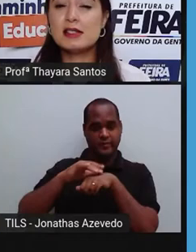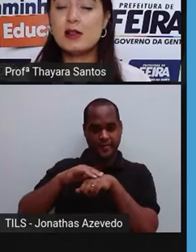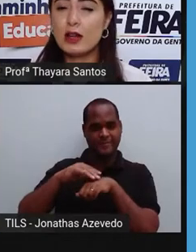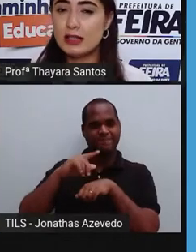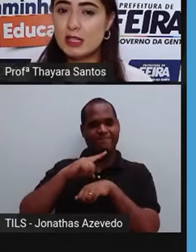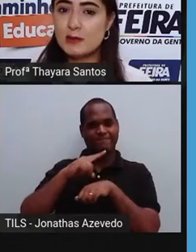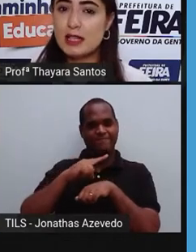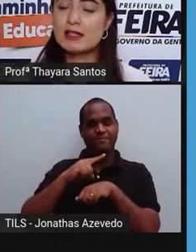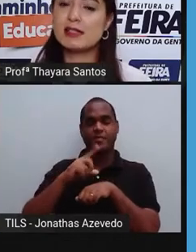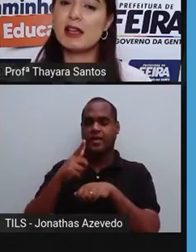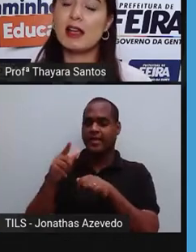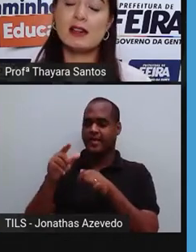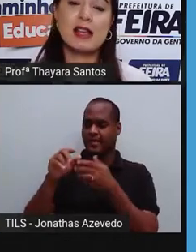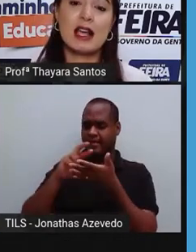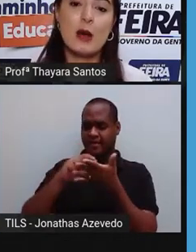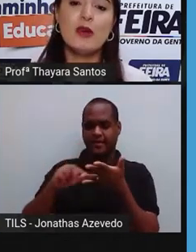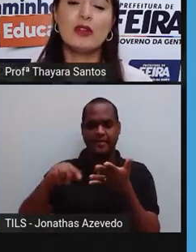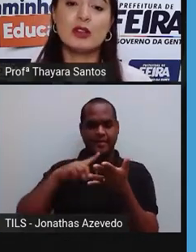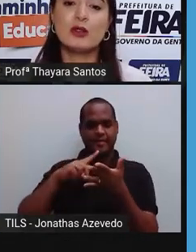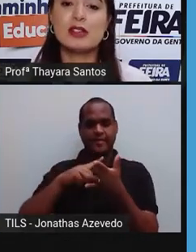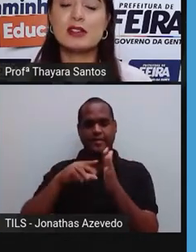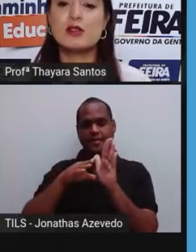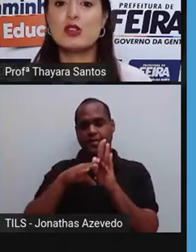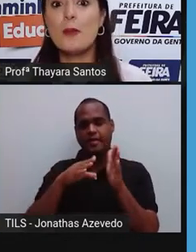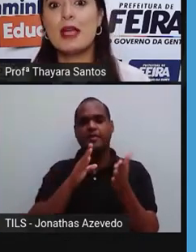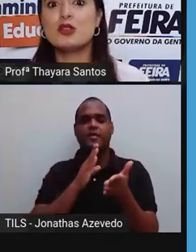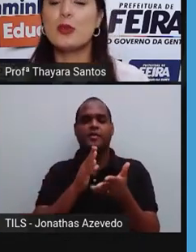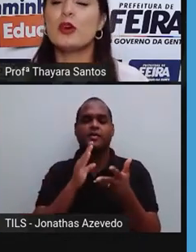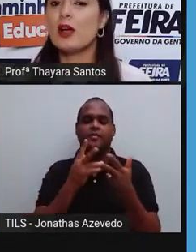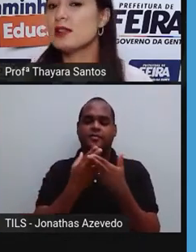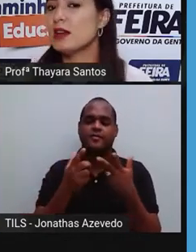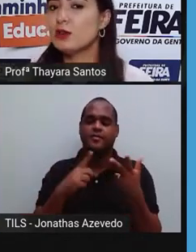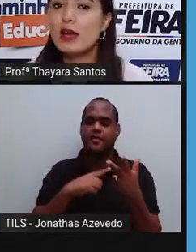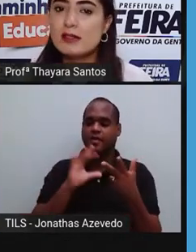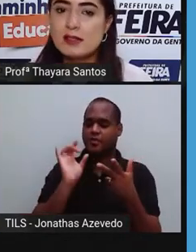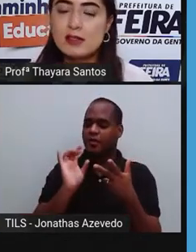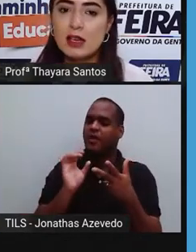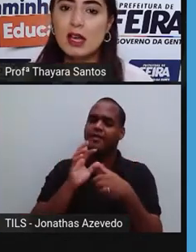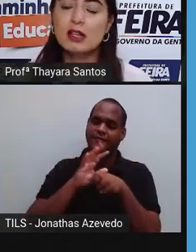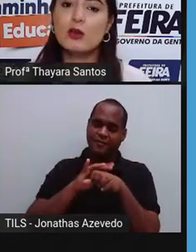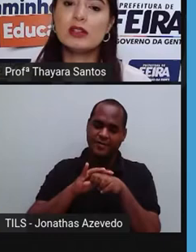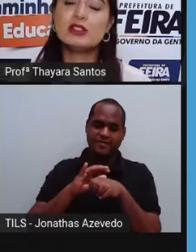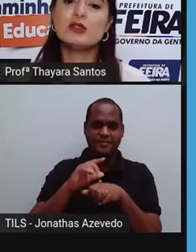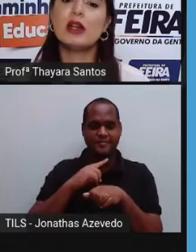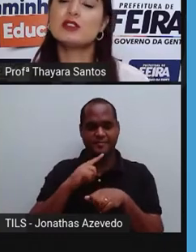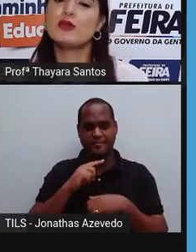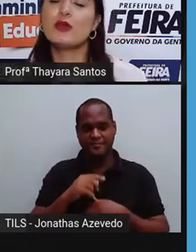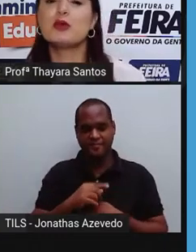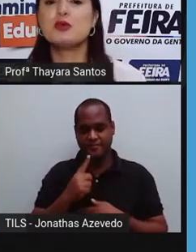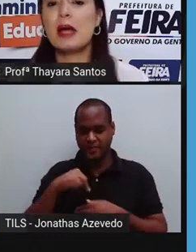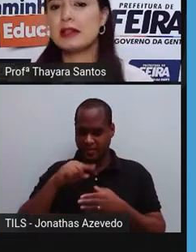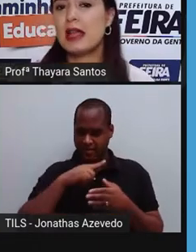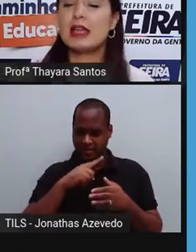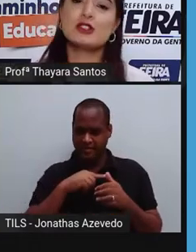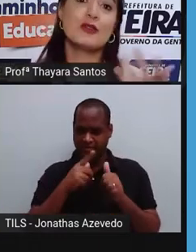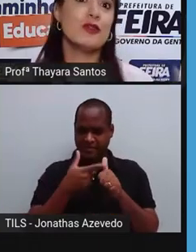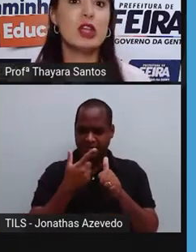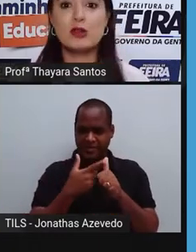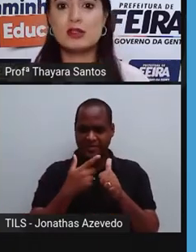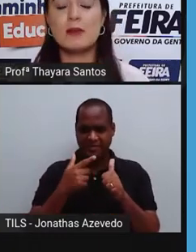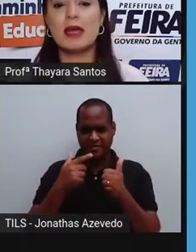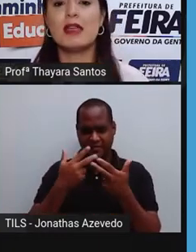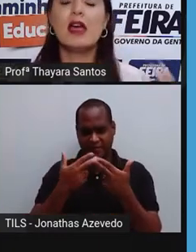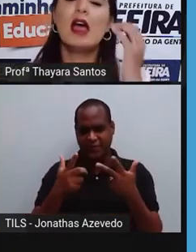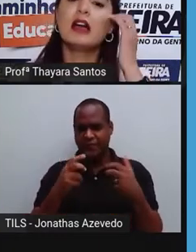E esses organismos, eles acabam ficando conhecidos somente por causarem doenças. Então quando a gente fala de fungo, de bactéria, de